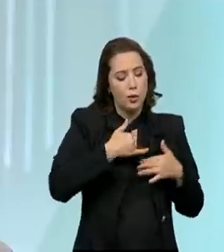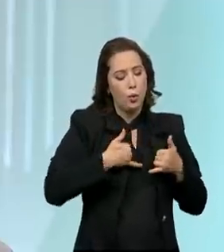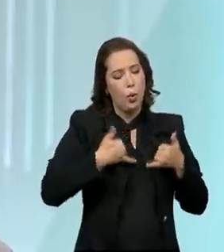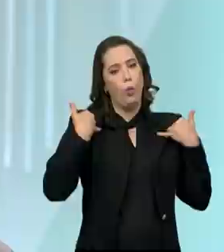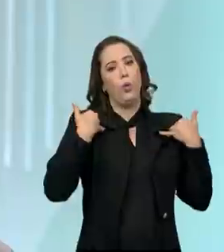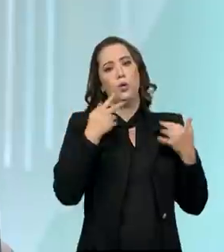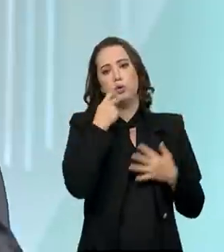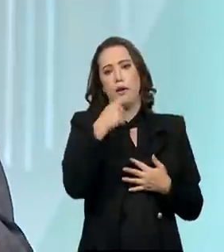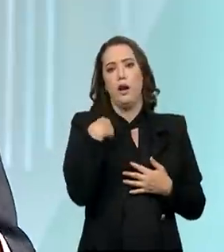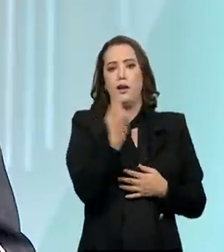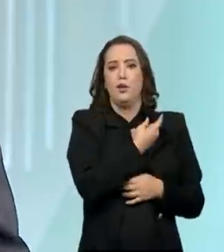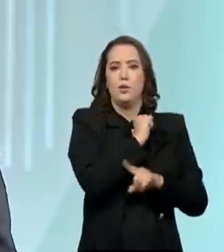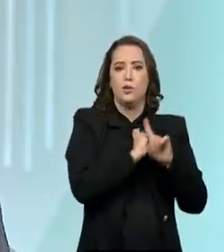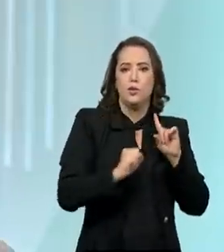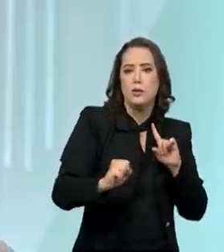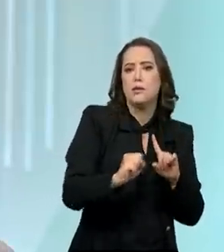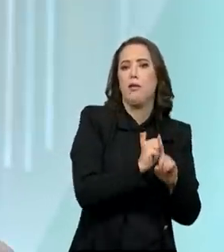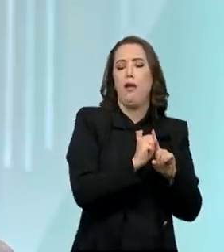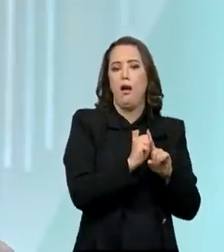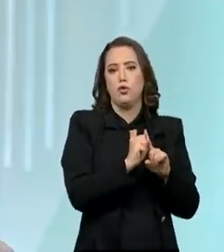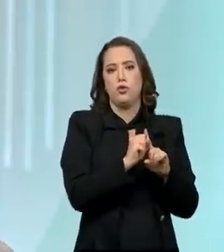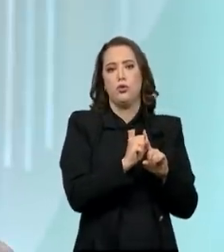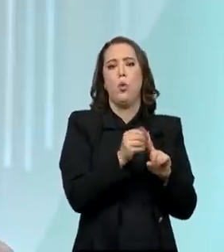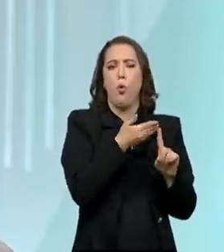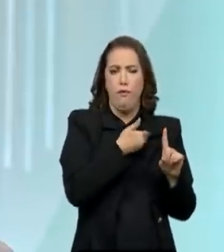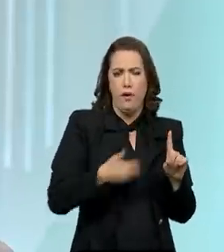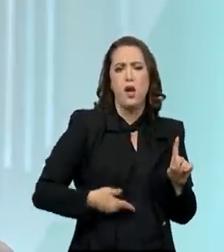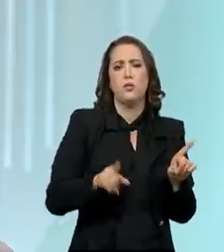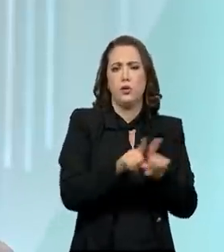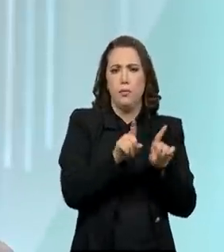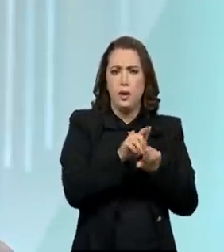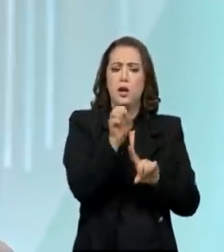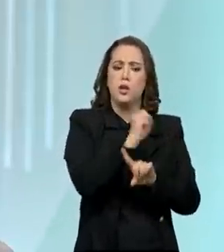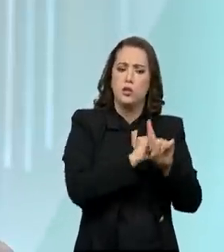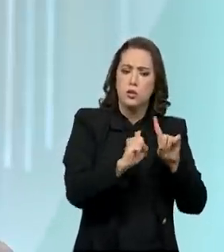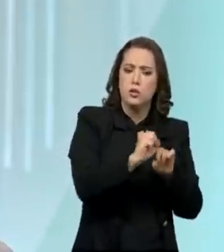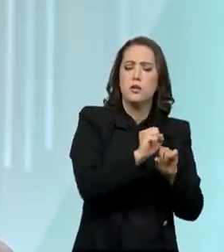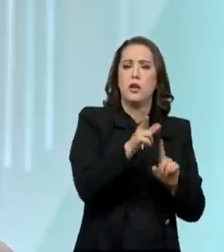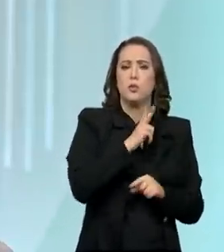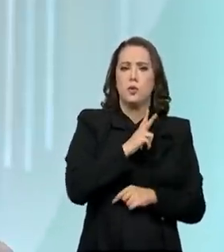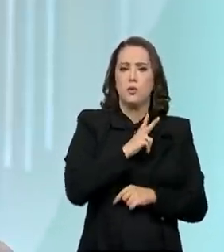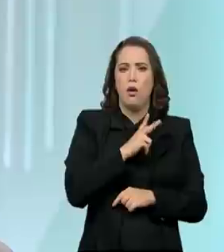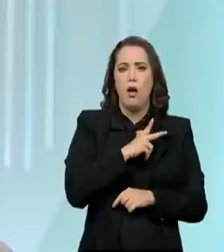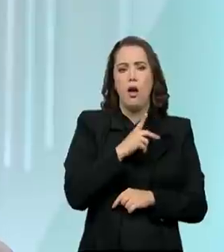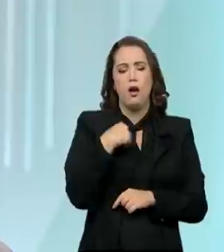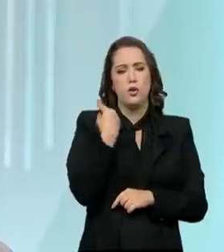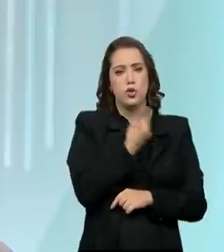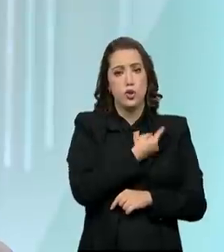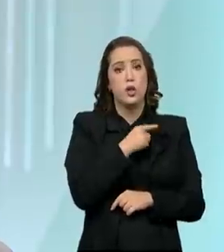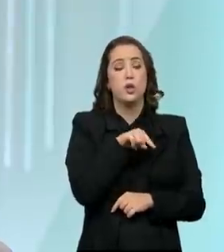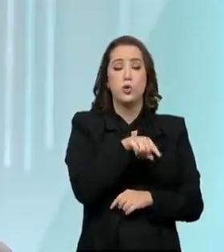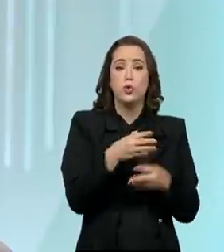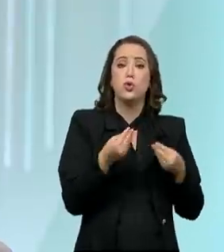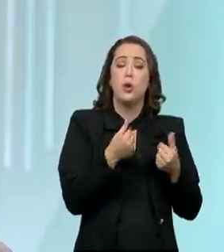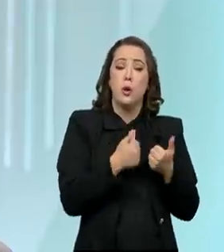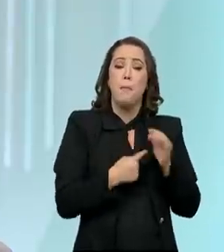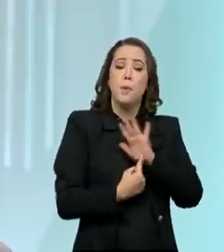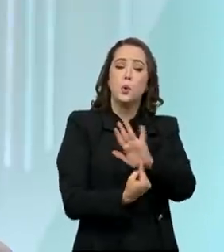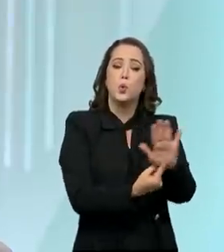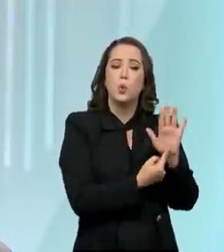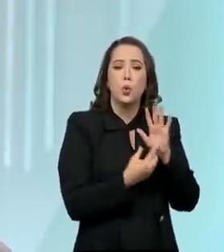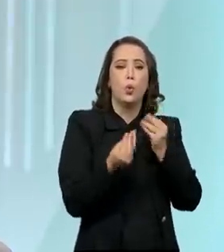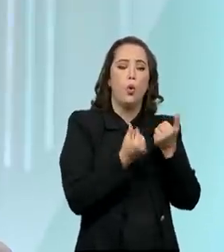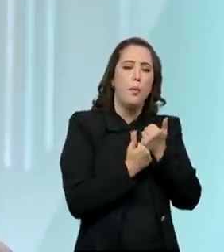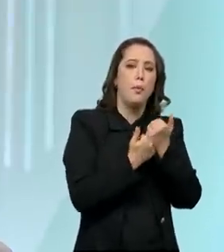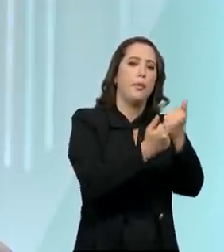como sociedade, não só o governo, mas a sociedade privada, fomos exemplo a nível global de como apoiar a economia durante a pandemia.